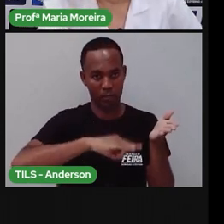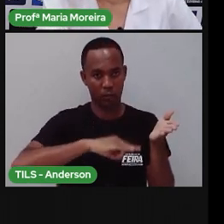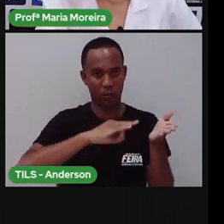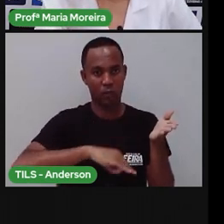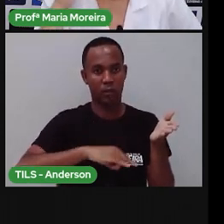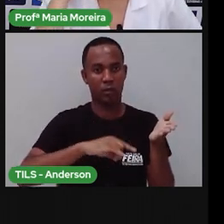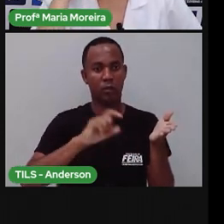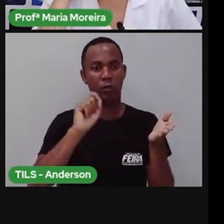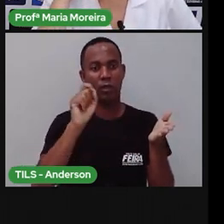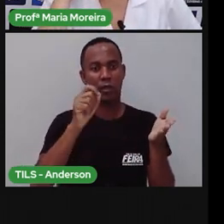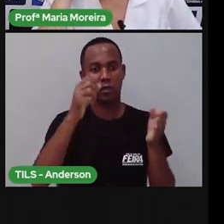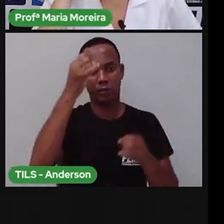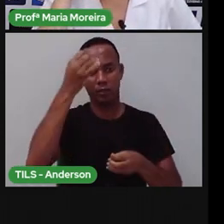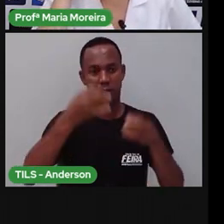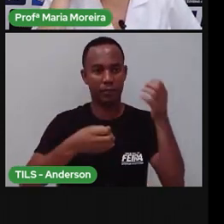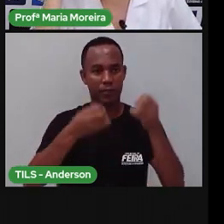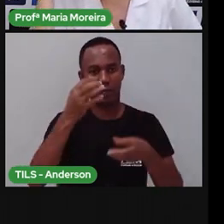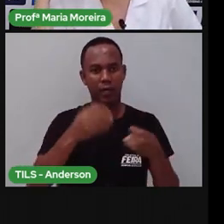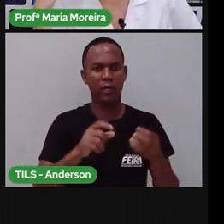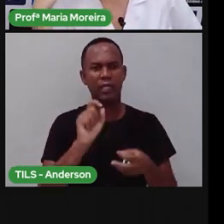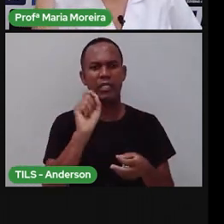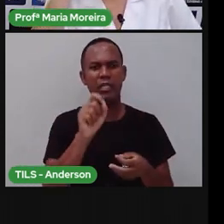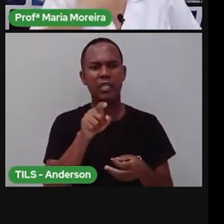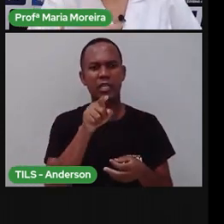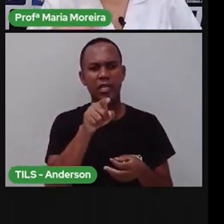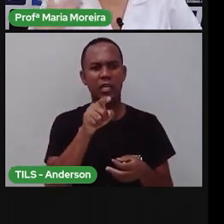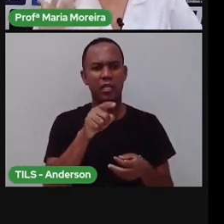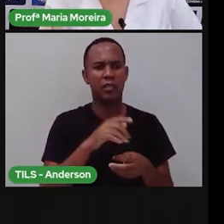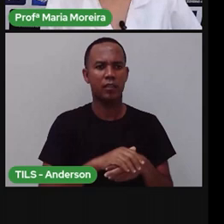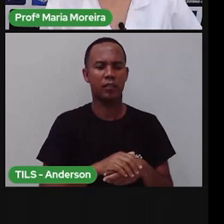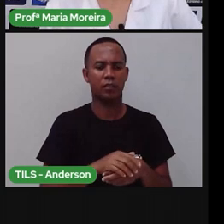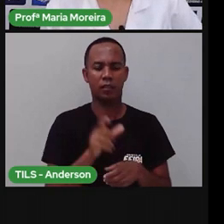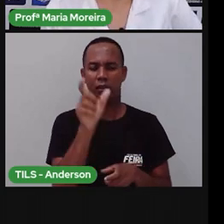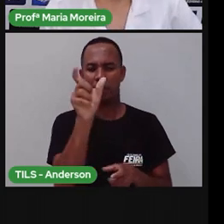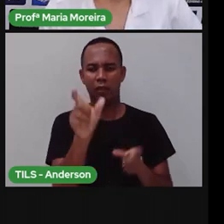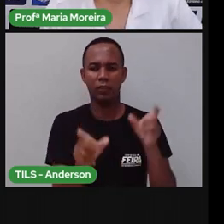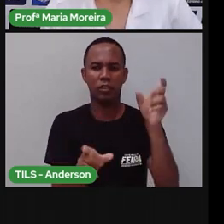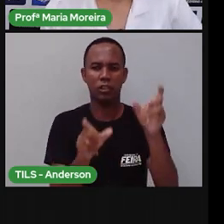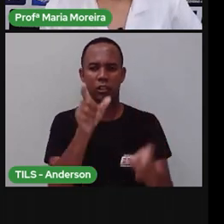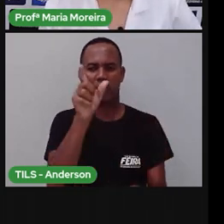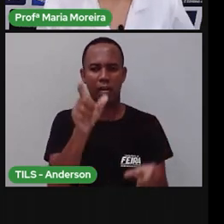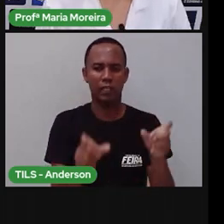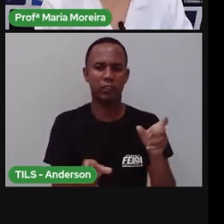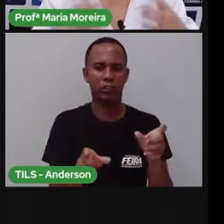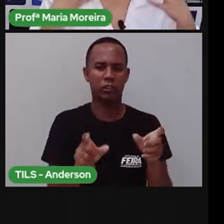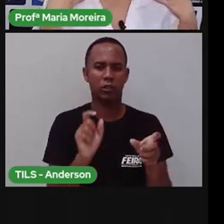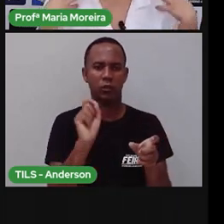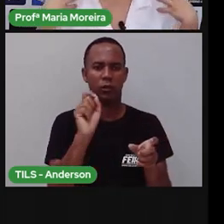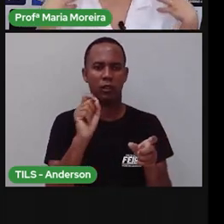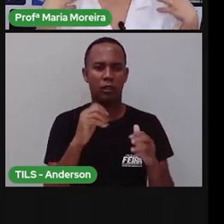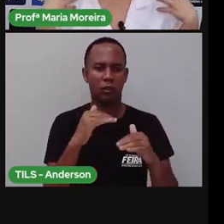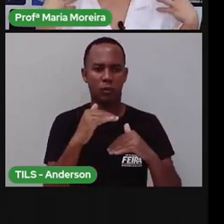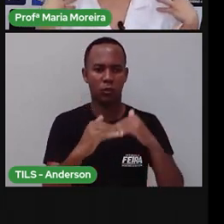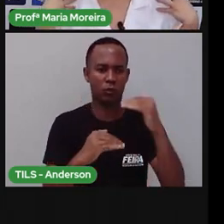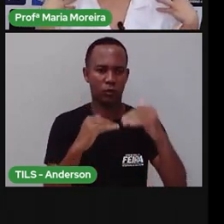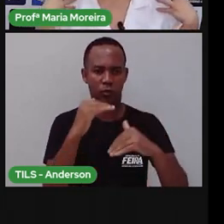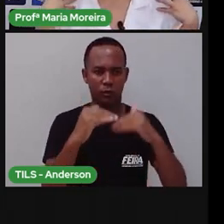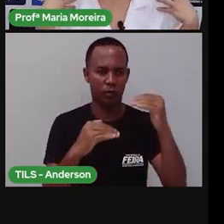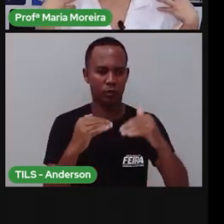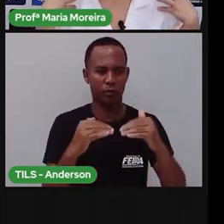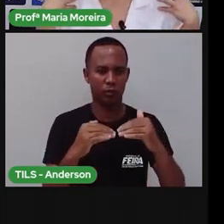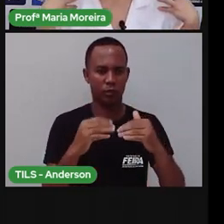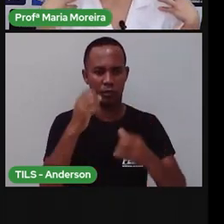são. A memória, né, e a identidade que você construiu, falam muito do que você é.